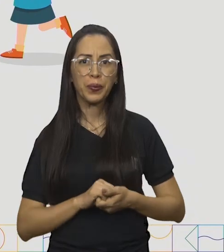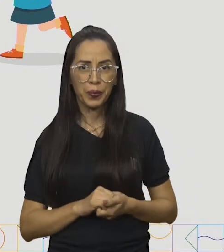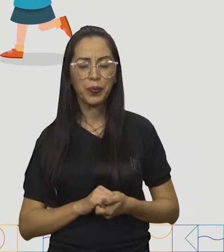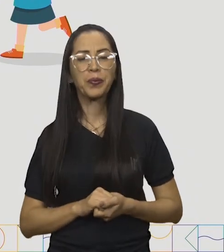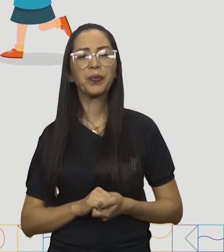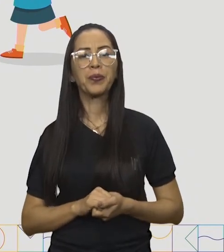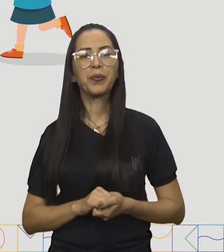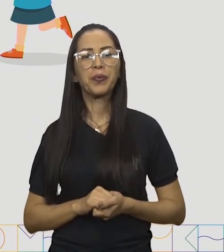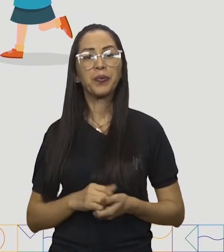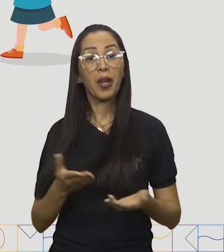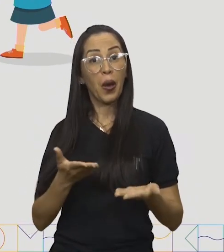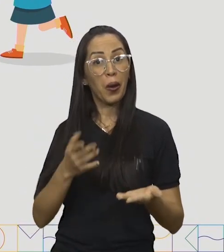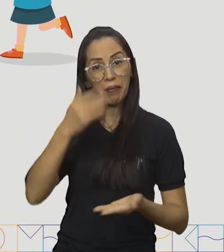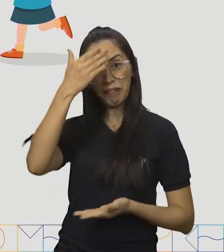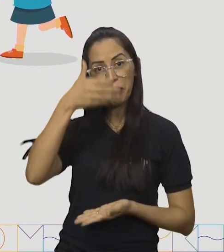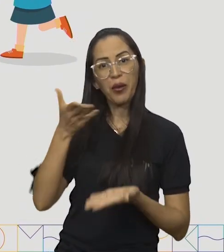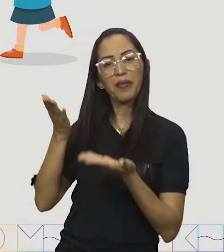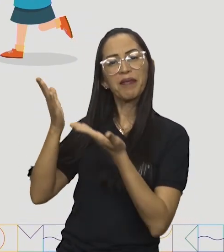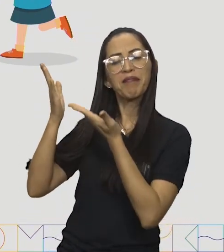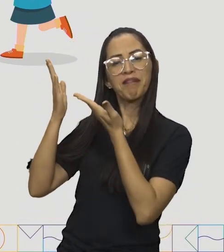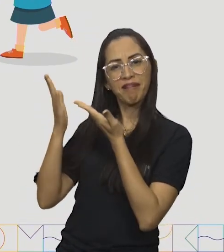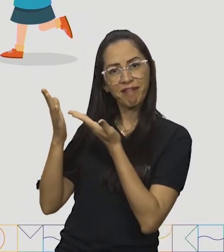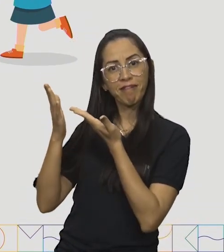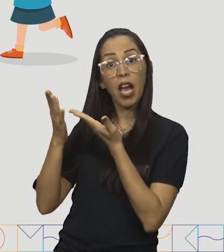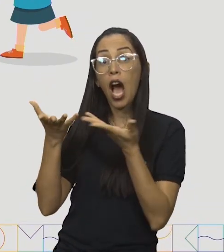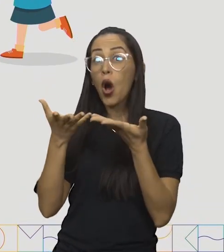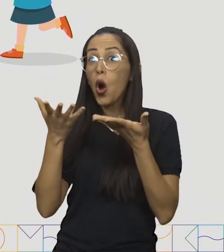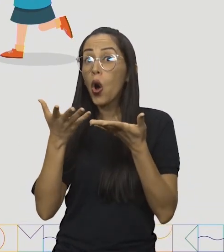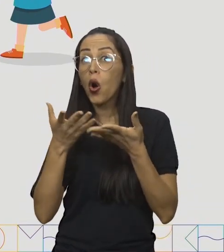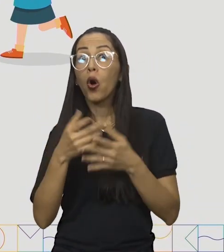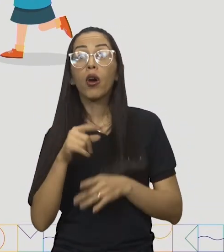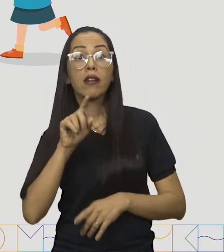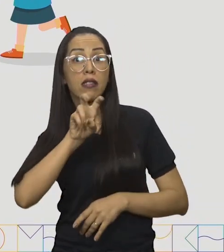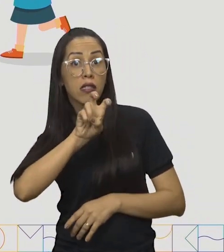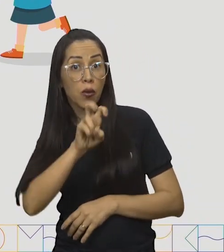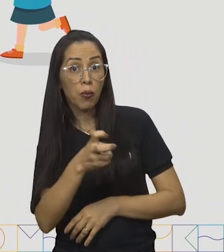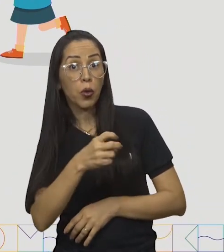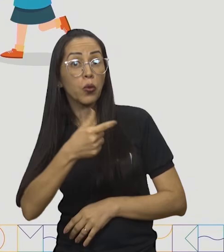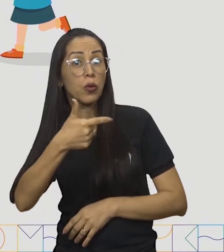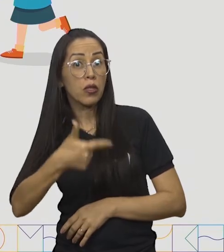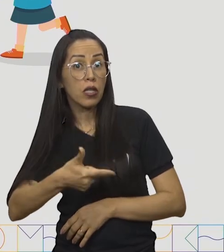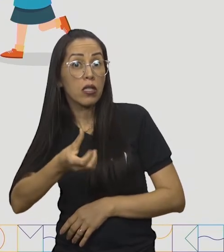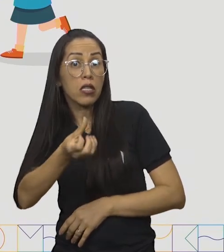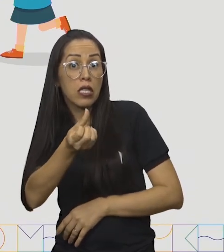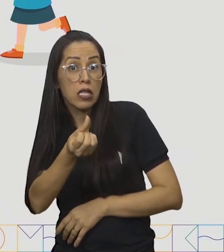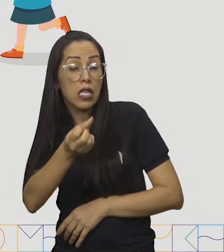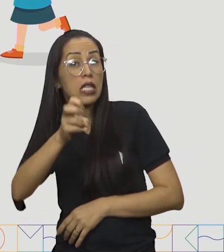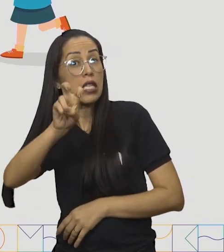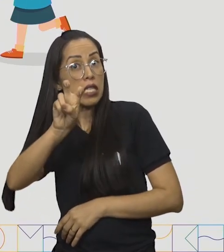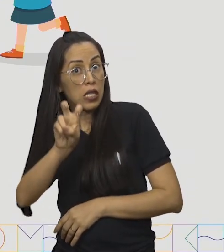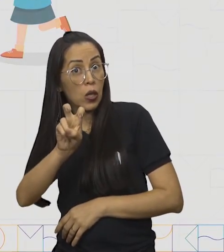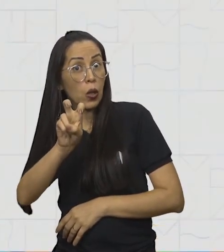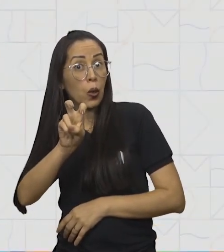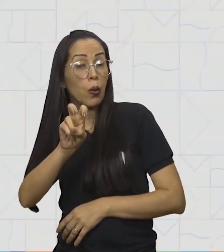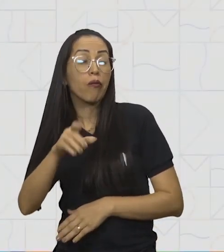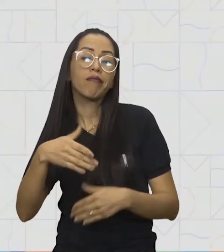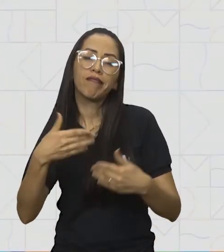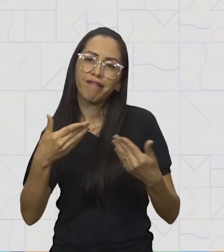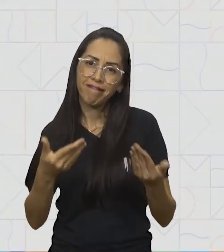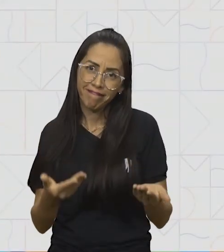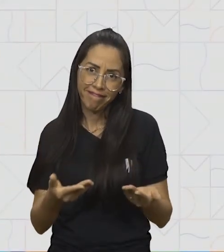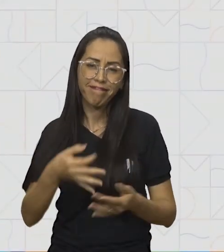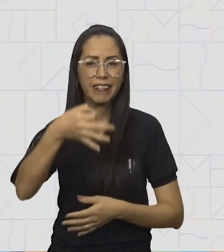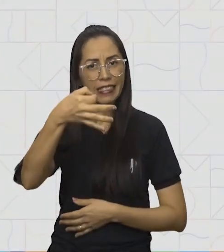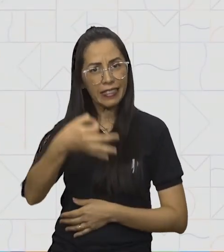mais cinco unidades. Nós iremos ligar para o número cinco mil duzentos e sessenta e cinco. Isso